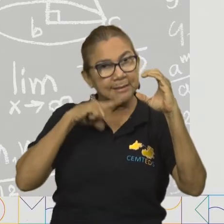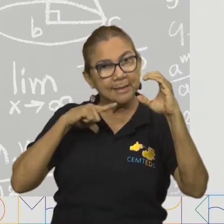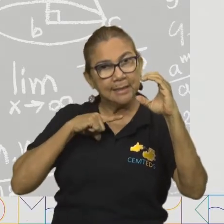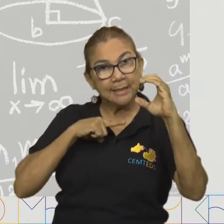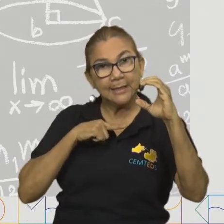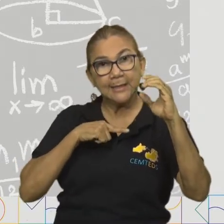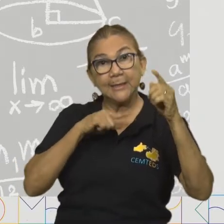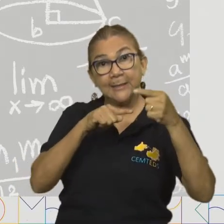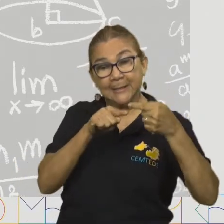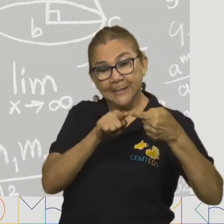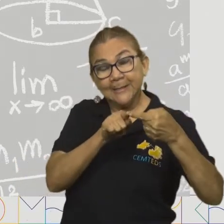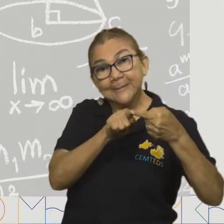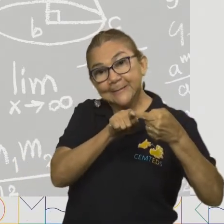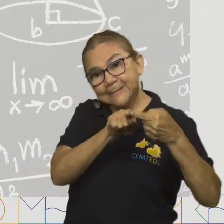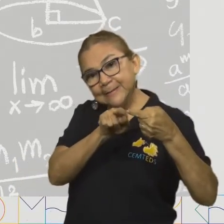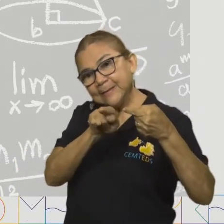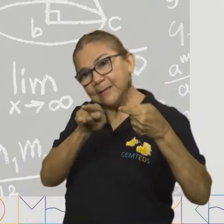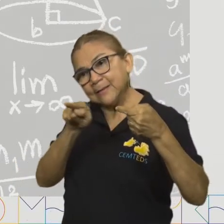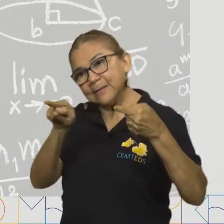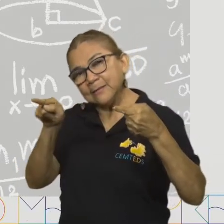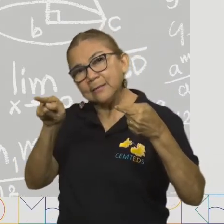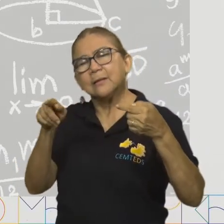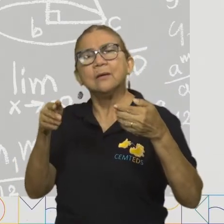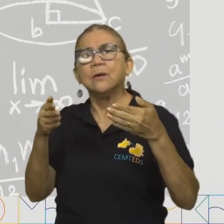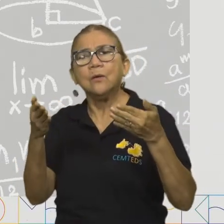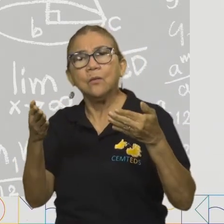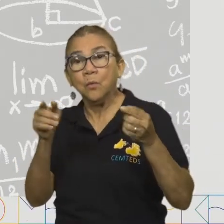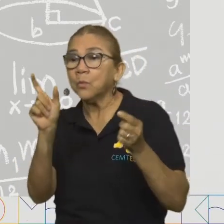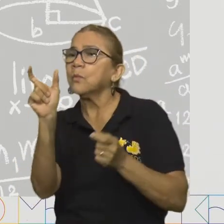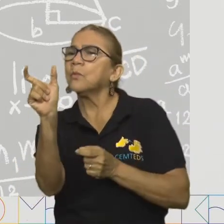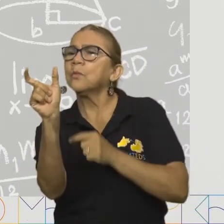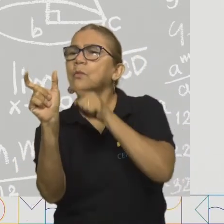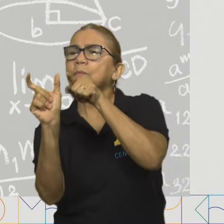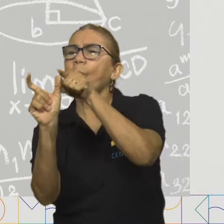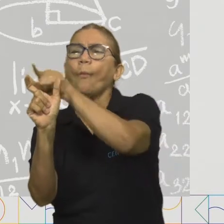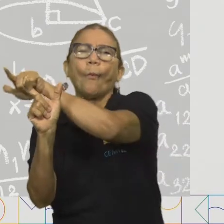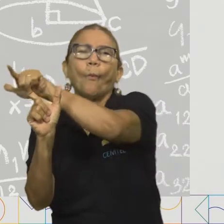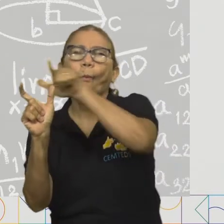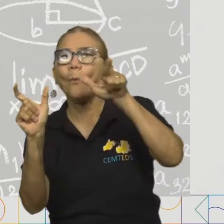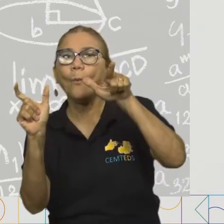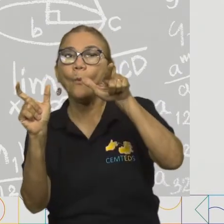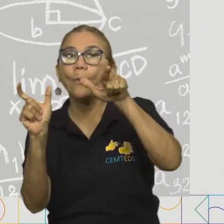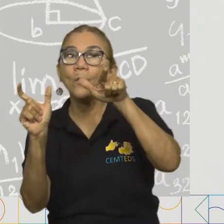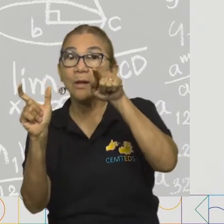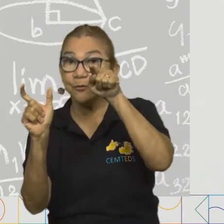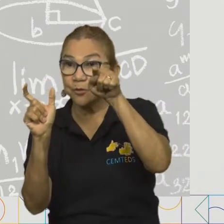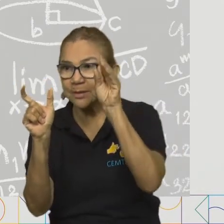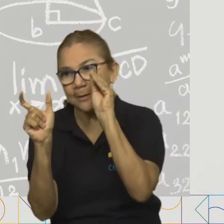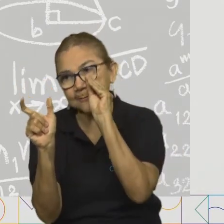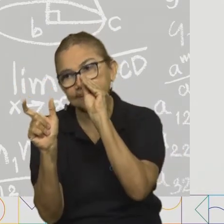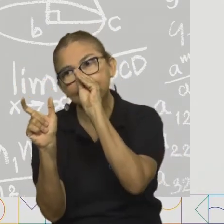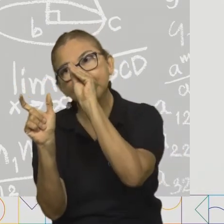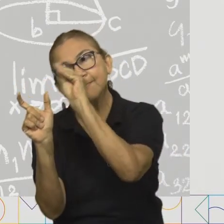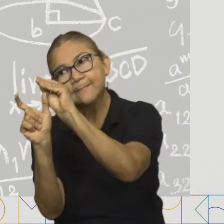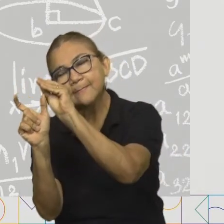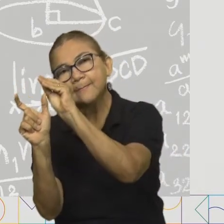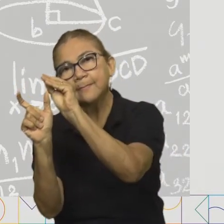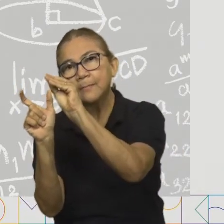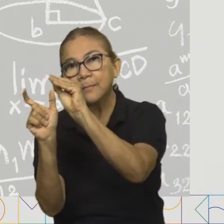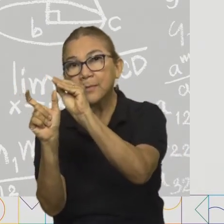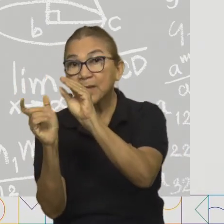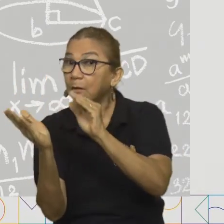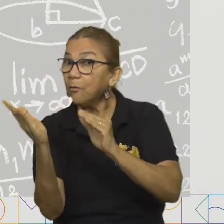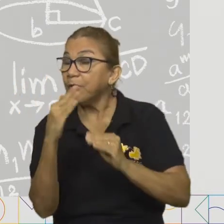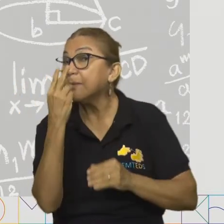O segmento de reta é uma mais um espacinho de uma reta que é definida por